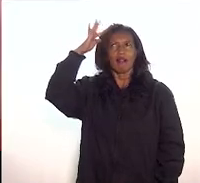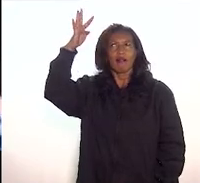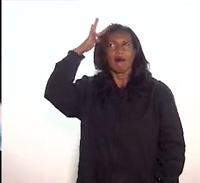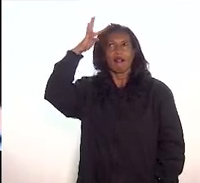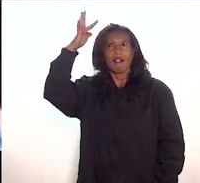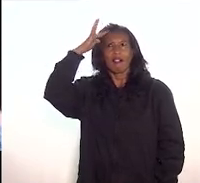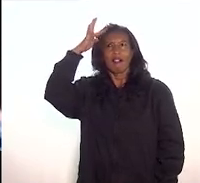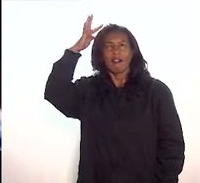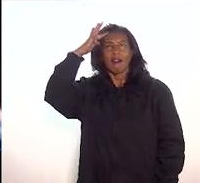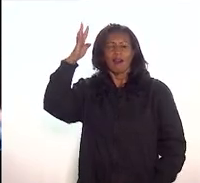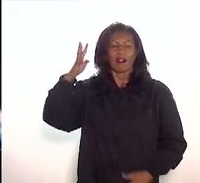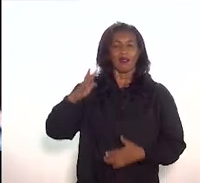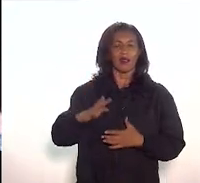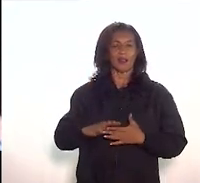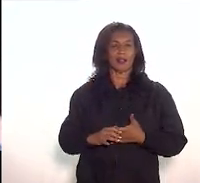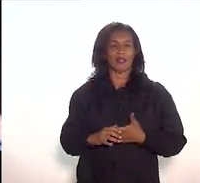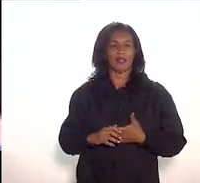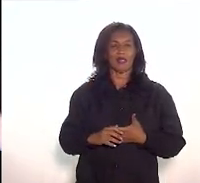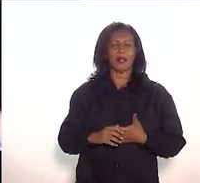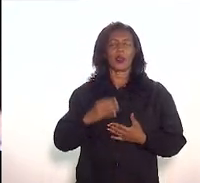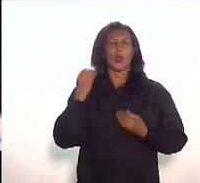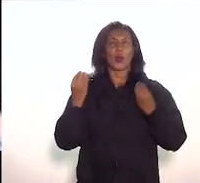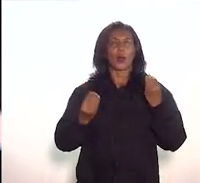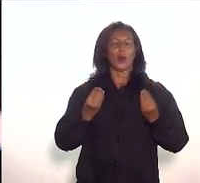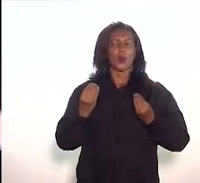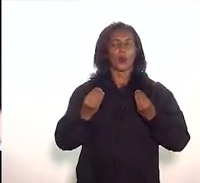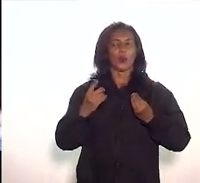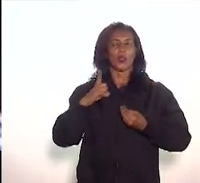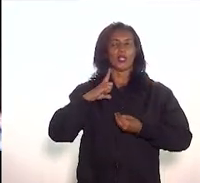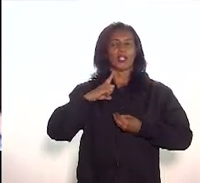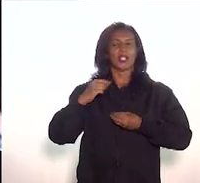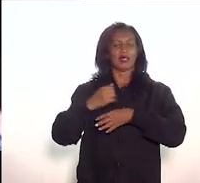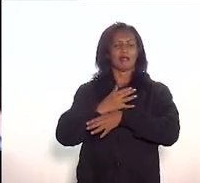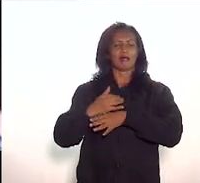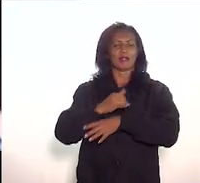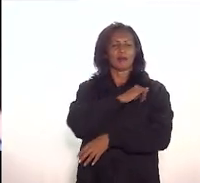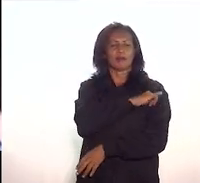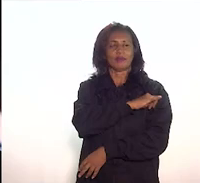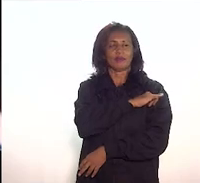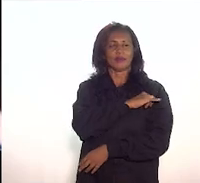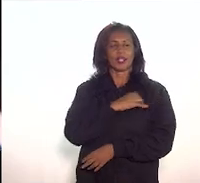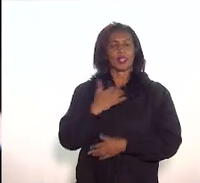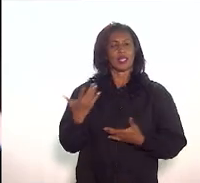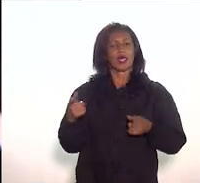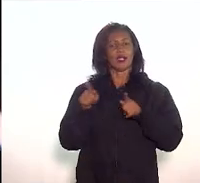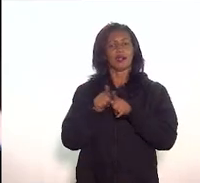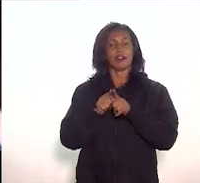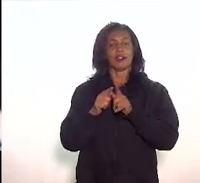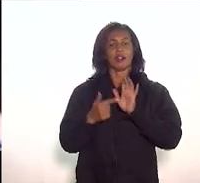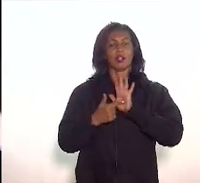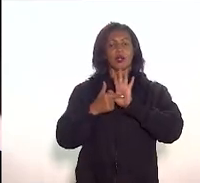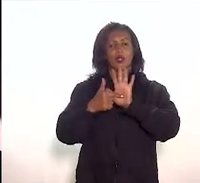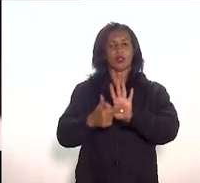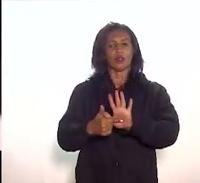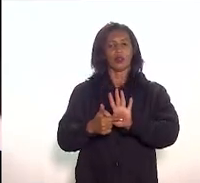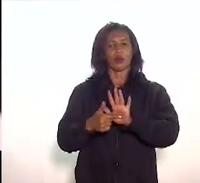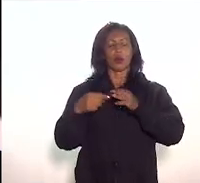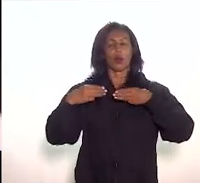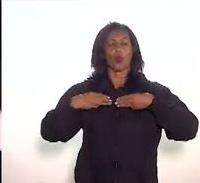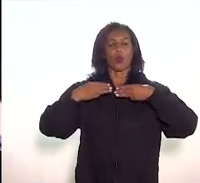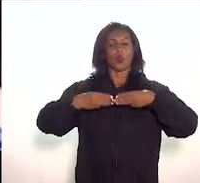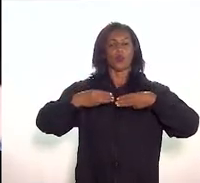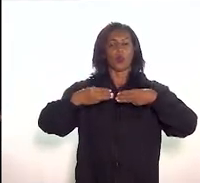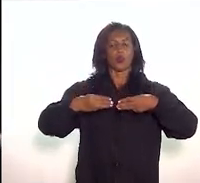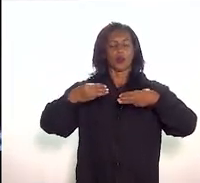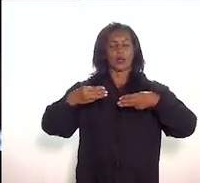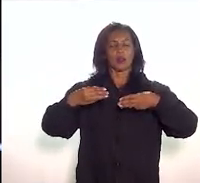a baila essa questão da preservação patrimonial. E aí, eu gostaria de certa forma de pensar como o Museu esse